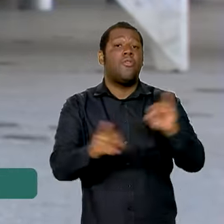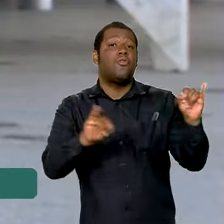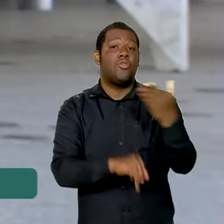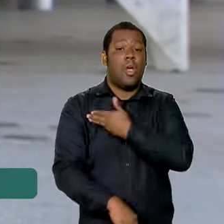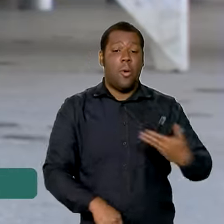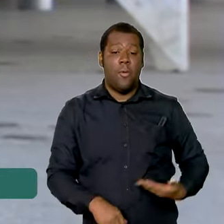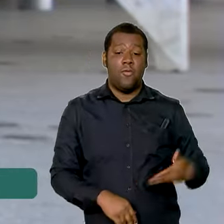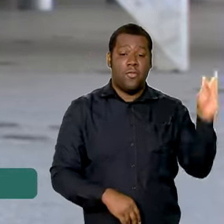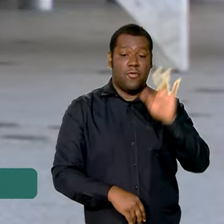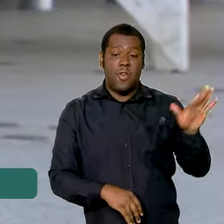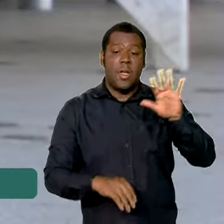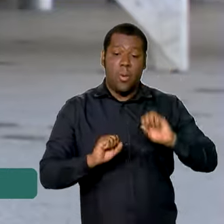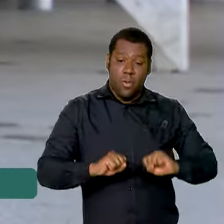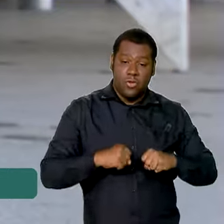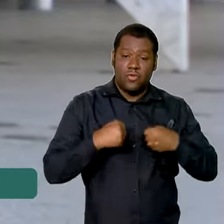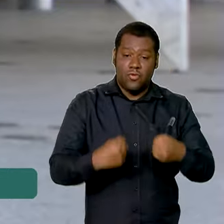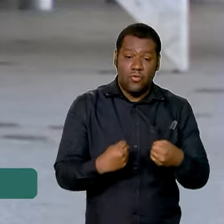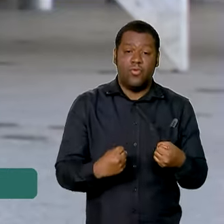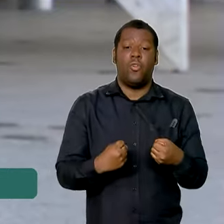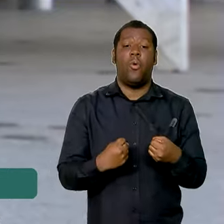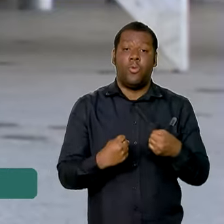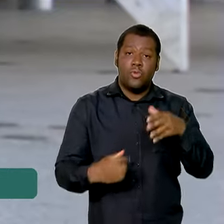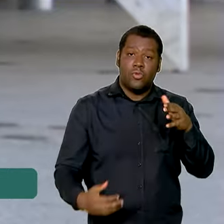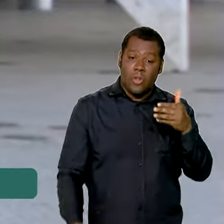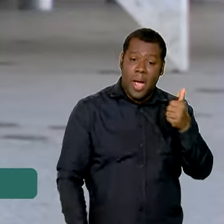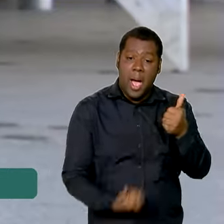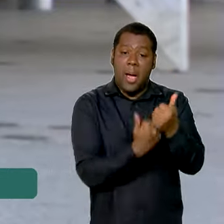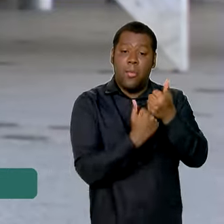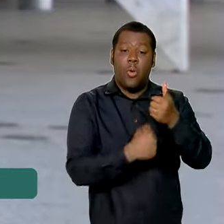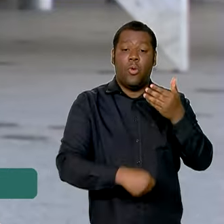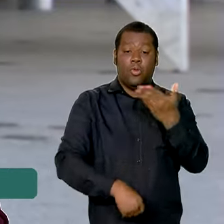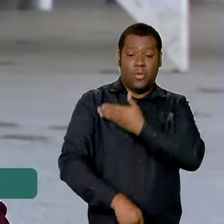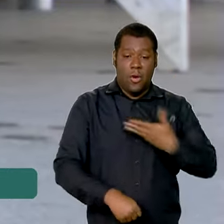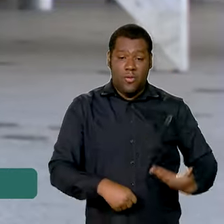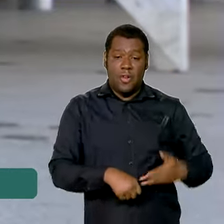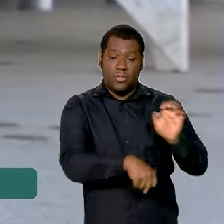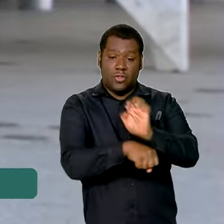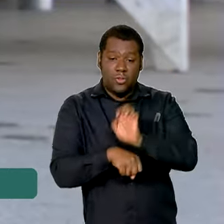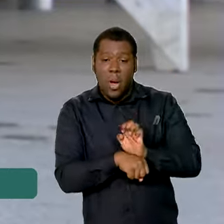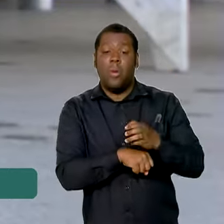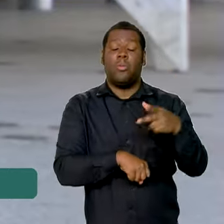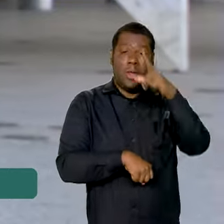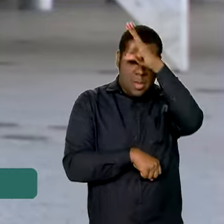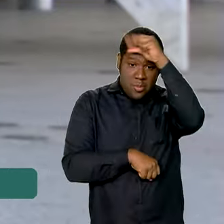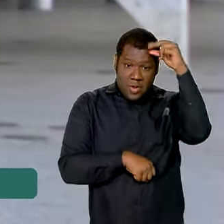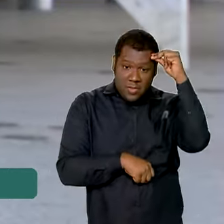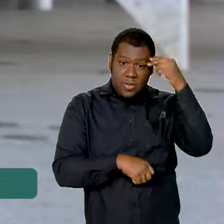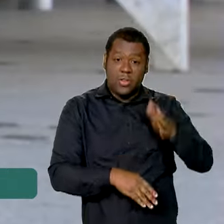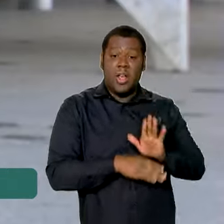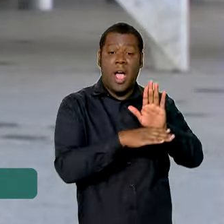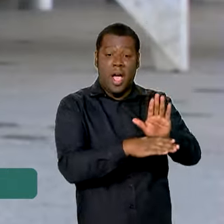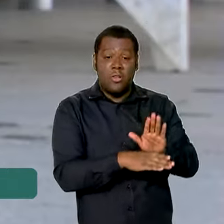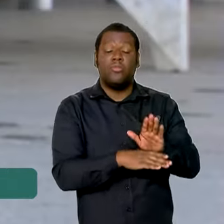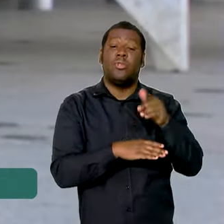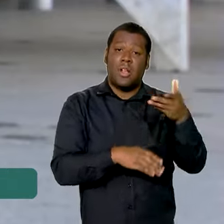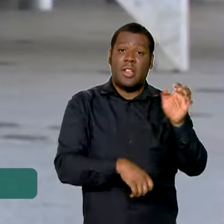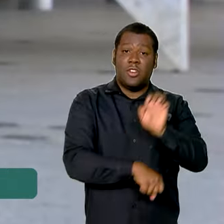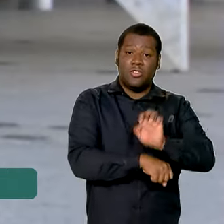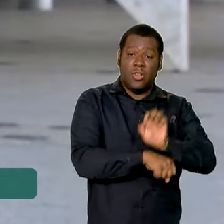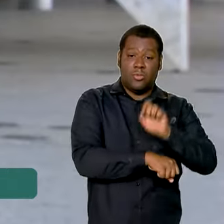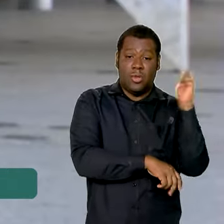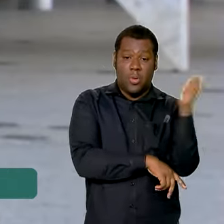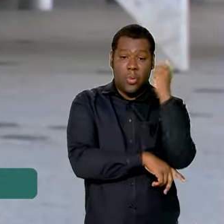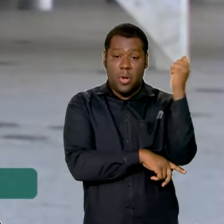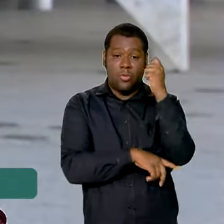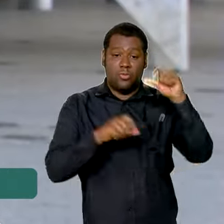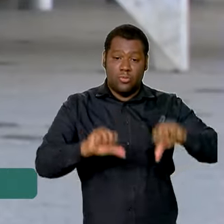federal se soma aos esforços do governo estadual e prefeituras para enfrentar as consequências das chuvas. Também pelas redes